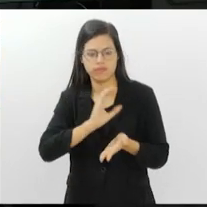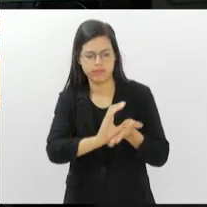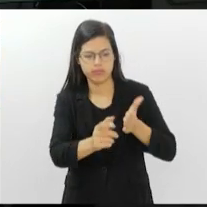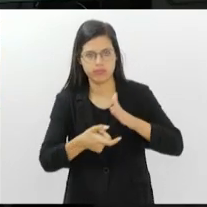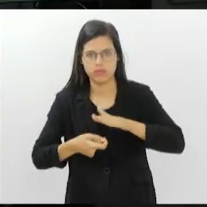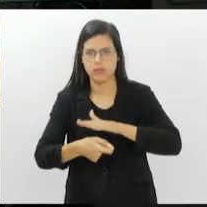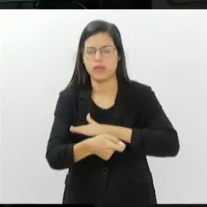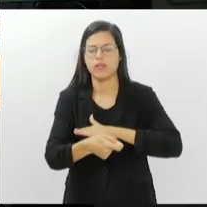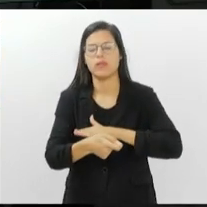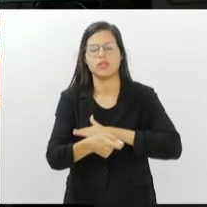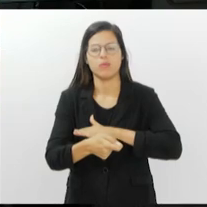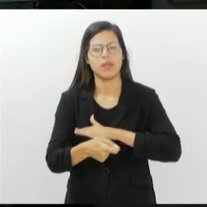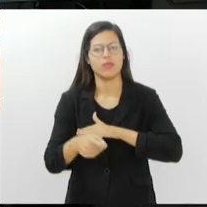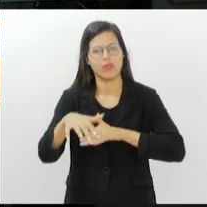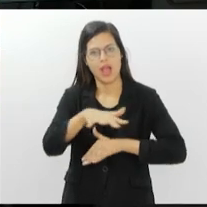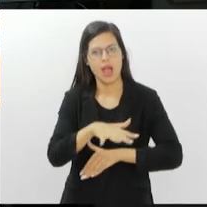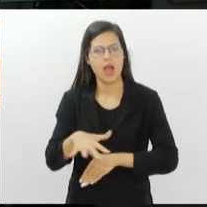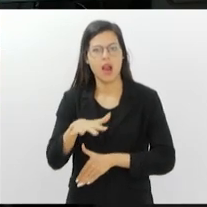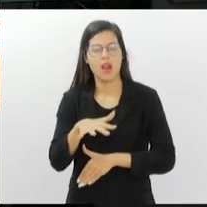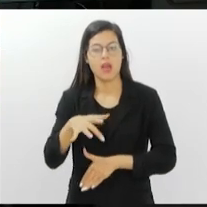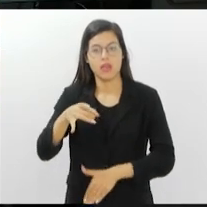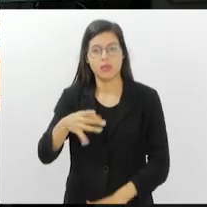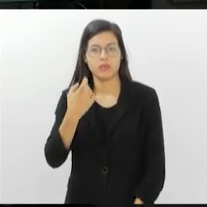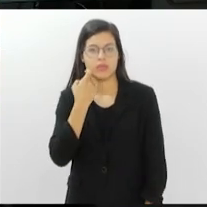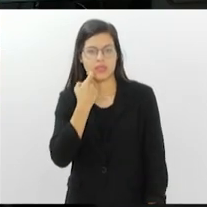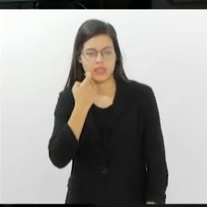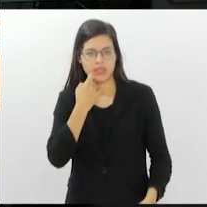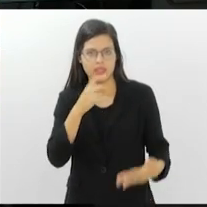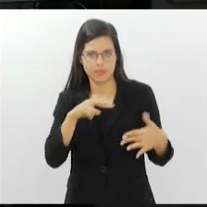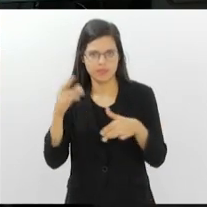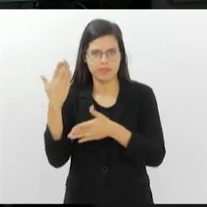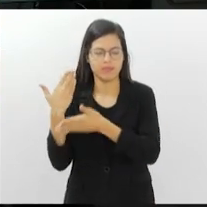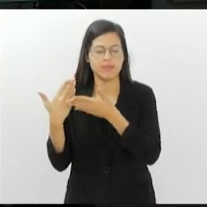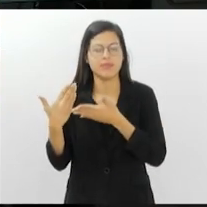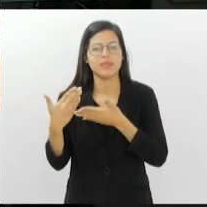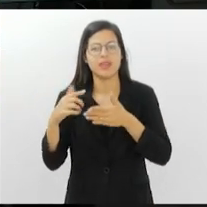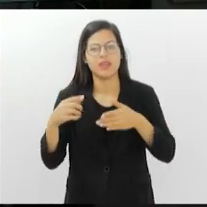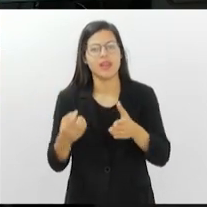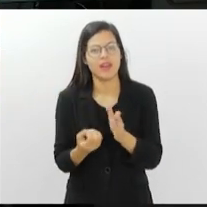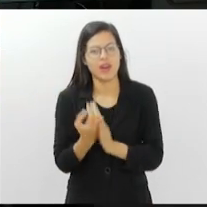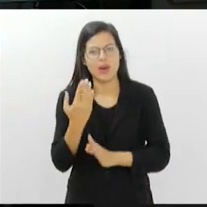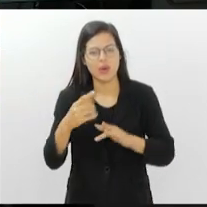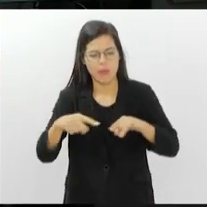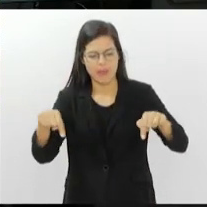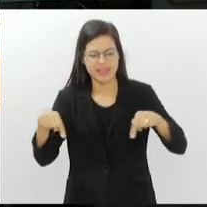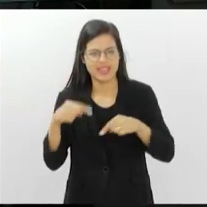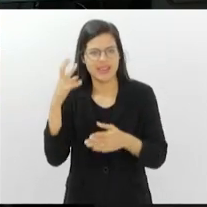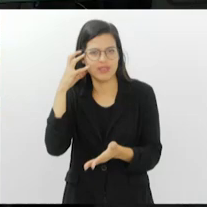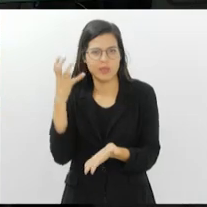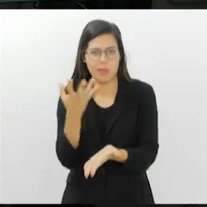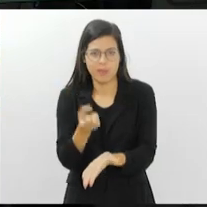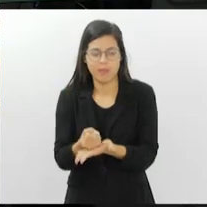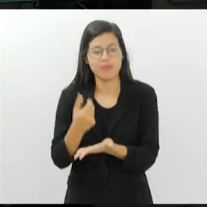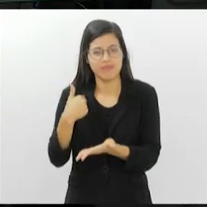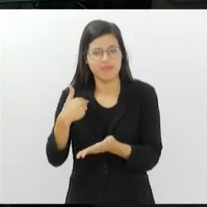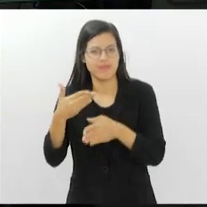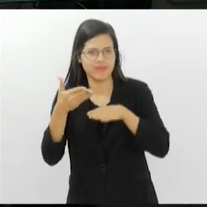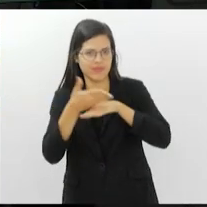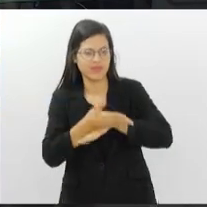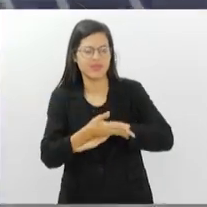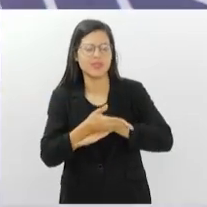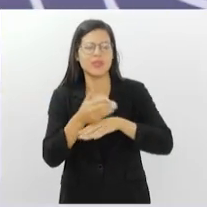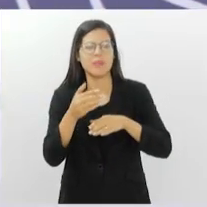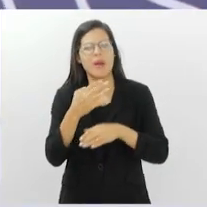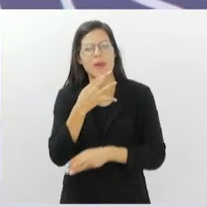dentro do setor. E na última sexta-feira, a Fundação inaugurou uma sala de podcast. Eu fui até lá com a equipe do Bom Dia Alerj para conhecer.